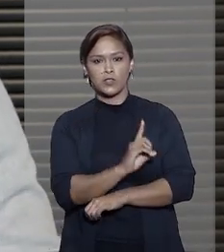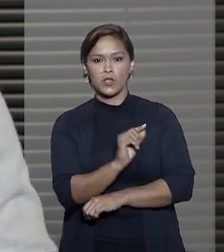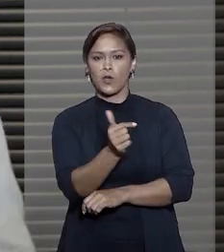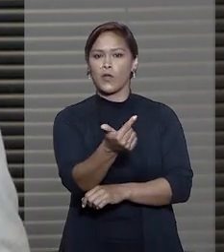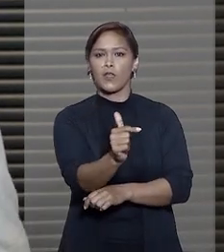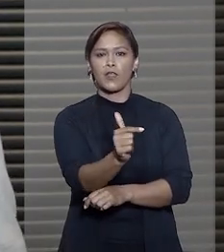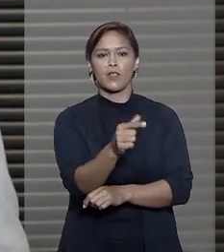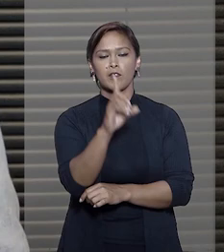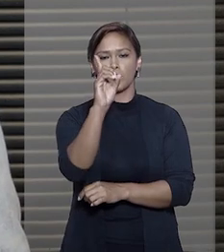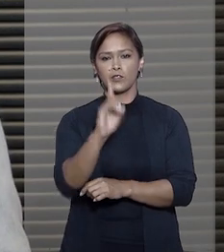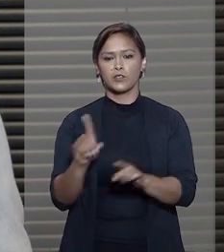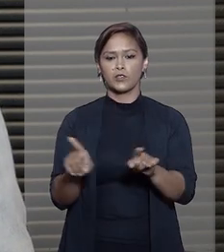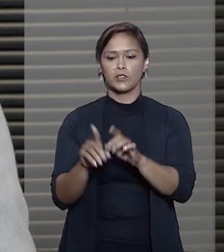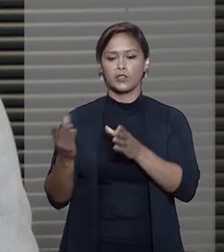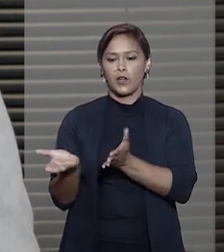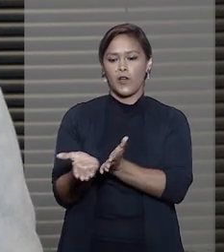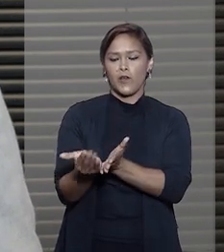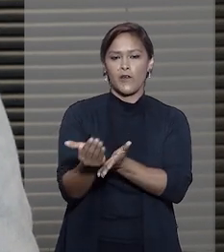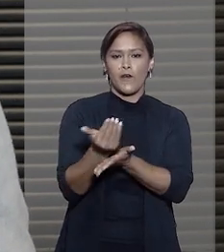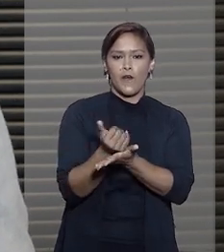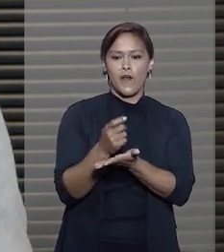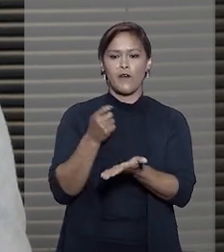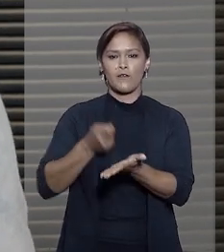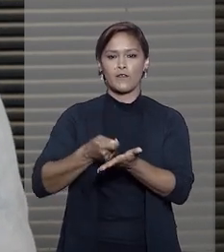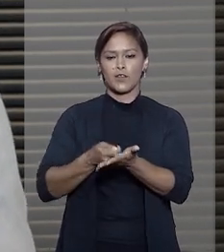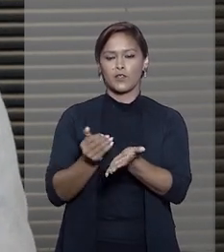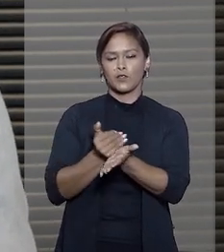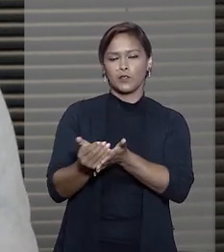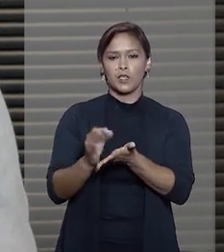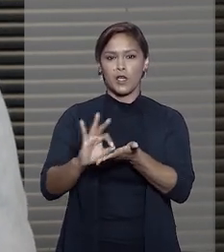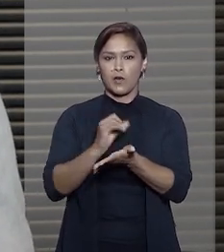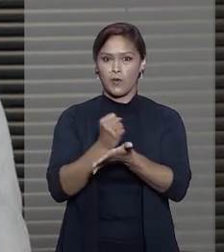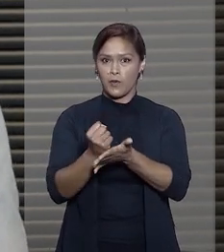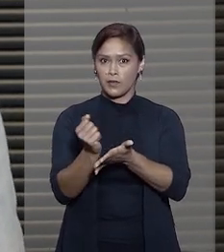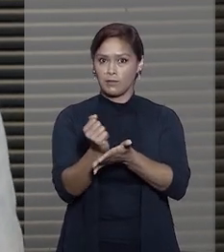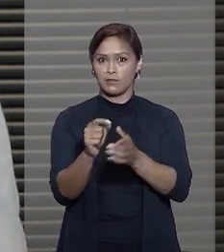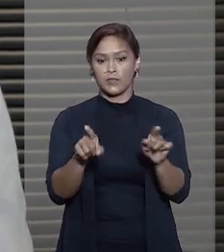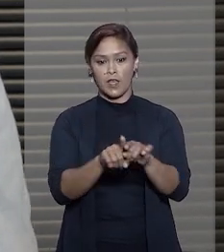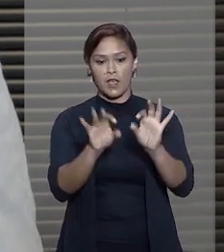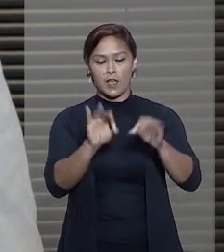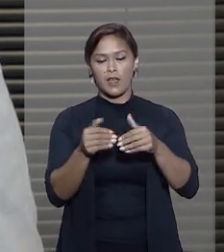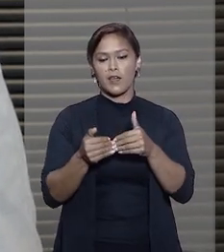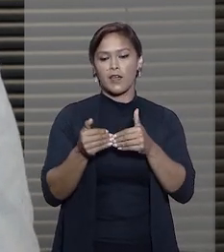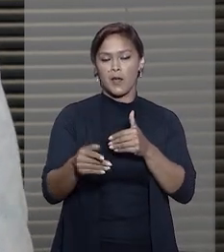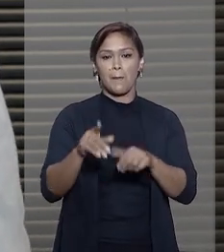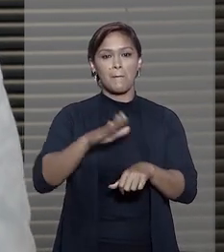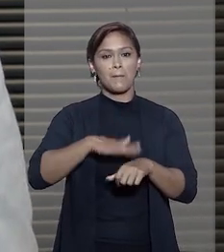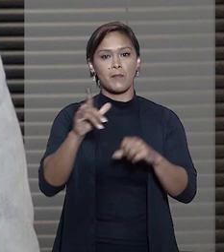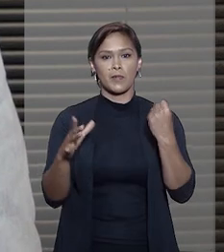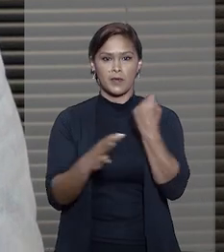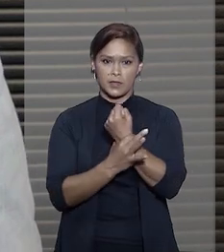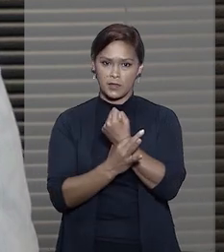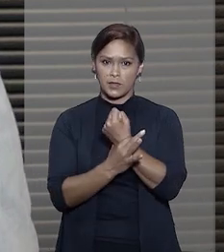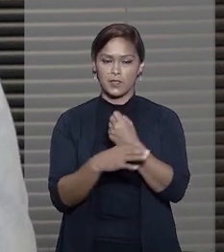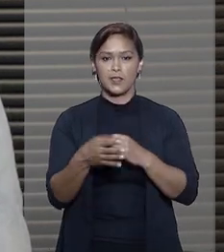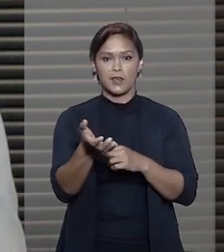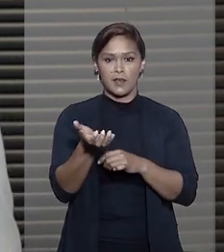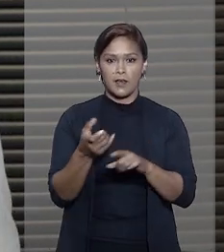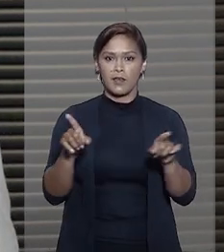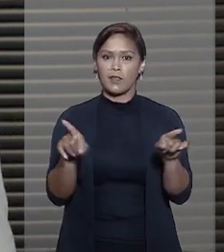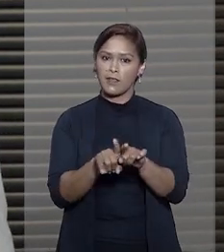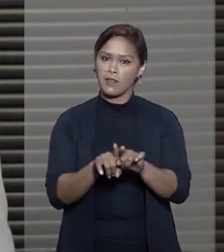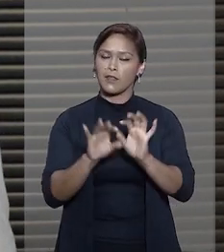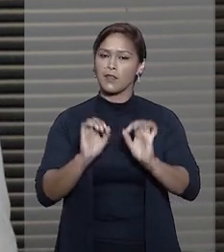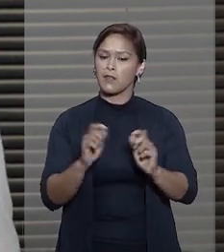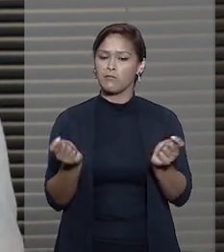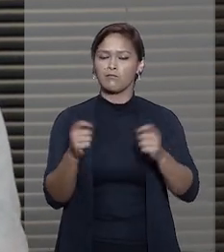não tinha o direito de reter o valor recebido no início do contrato a título de adiantamento e garantia, requerendo também